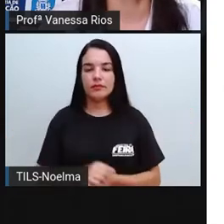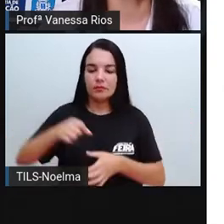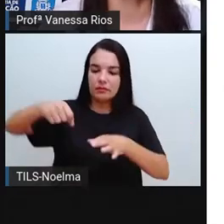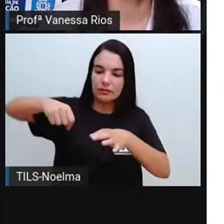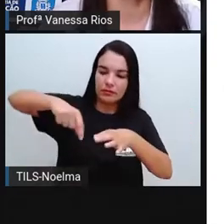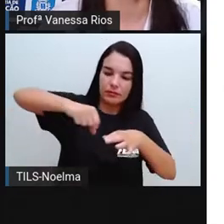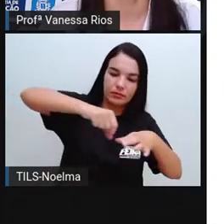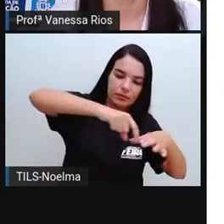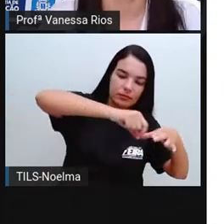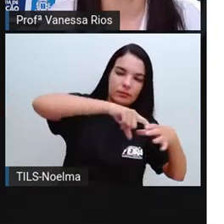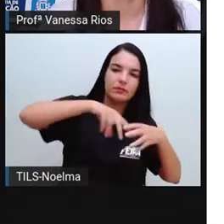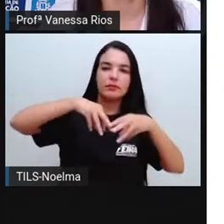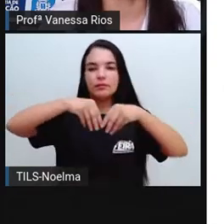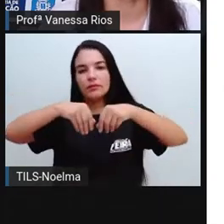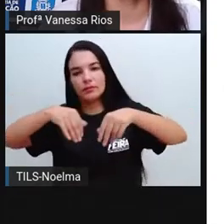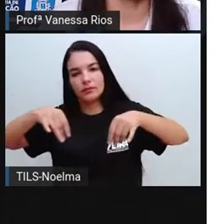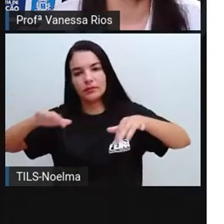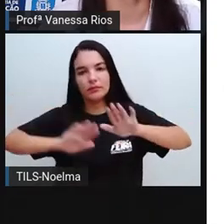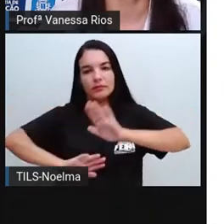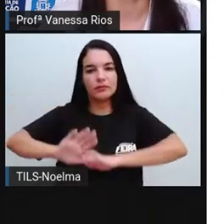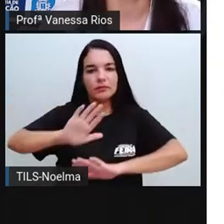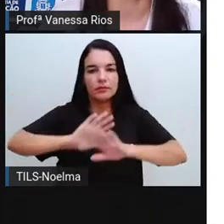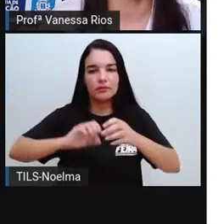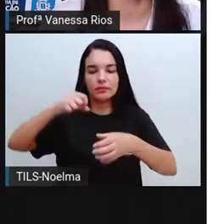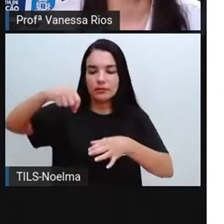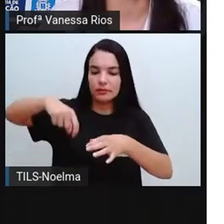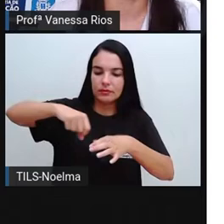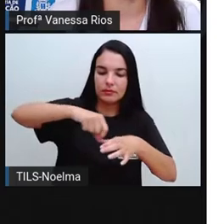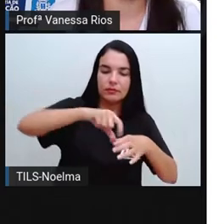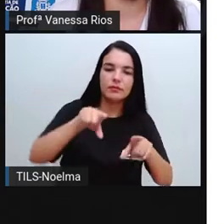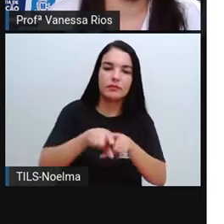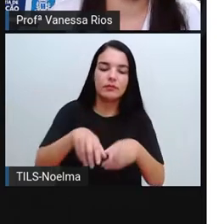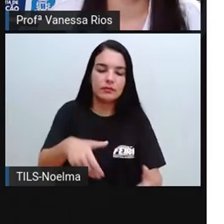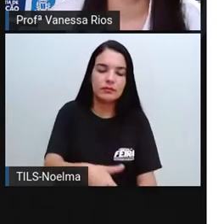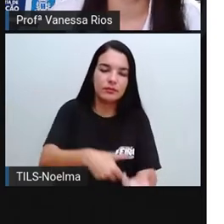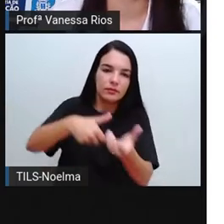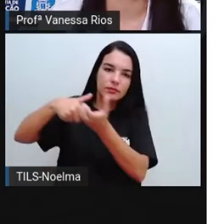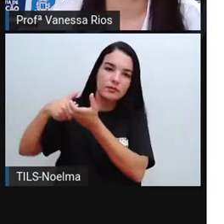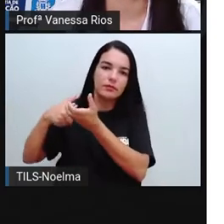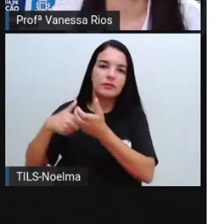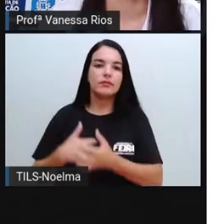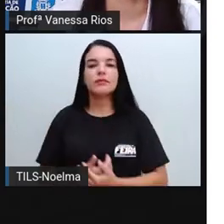cultivo da terra, do cuidado da terra, do plantar e do colher.